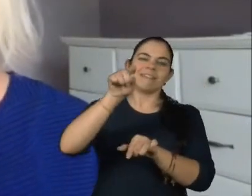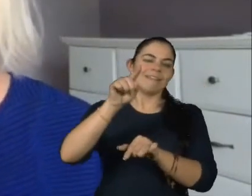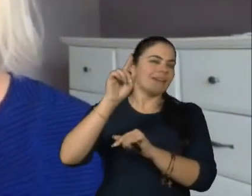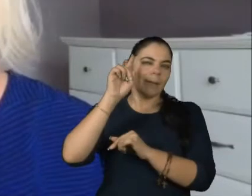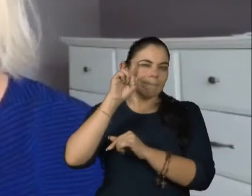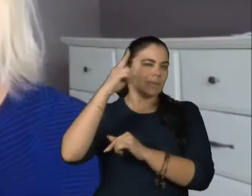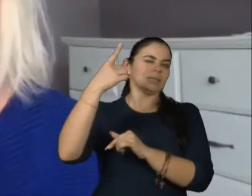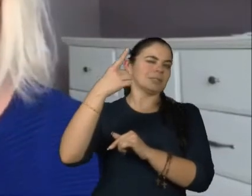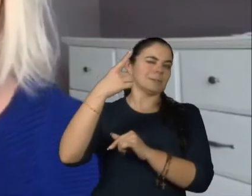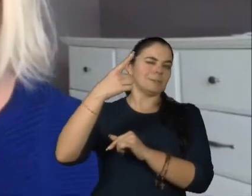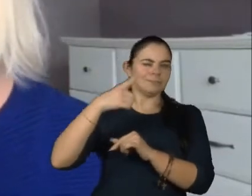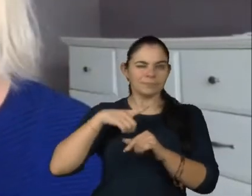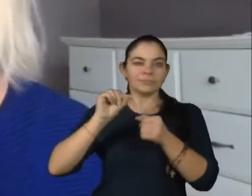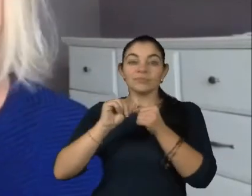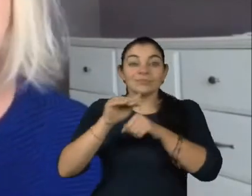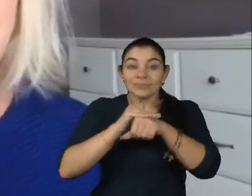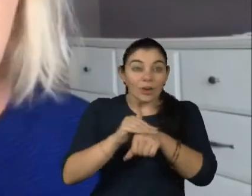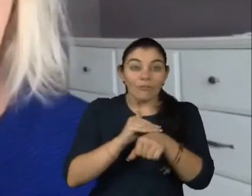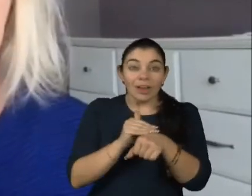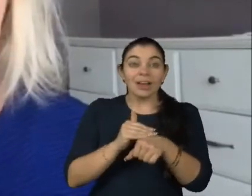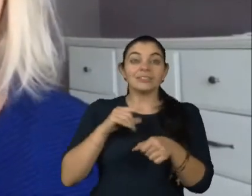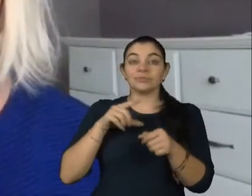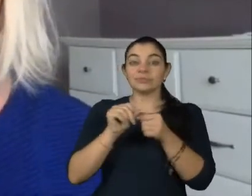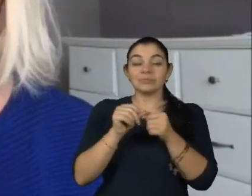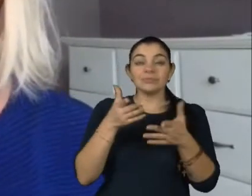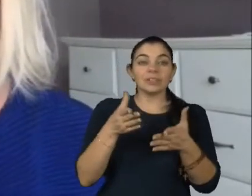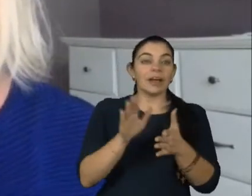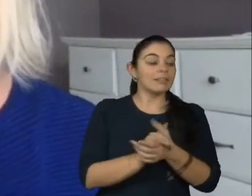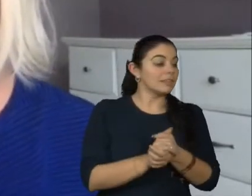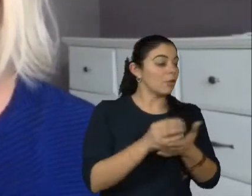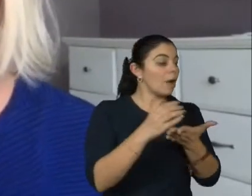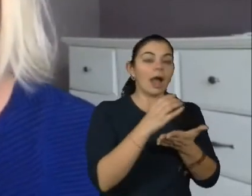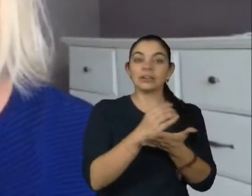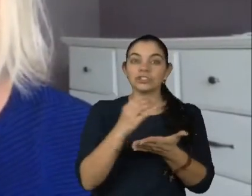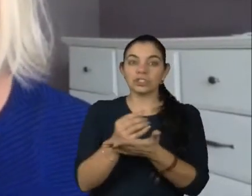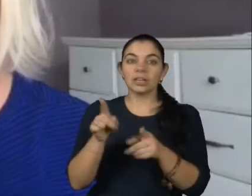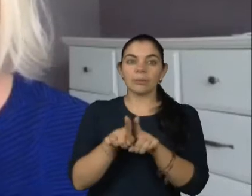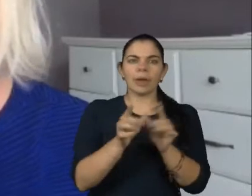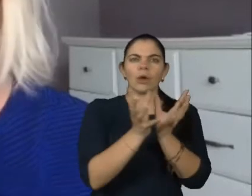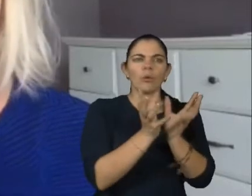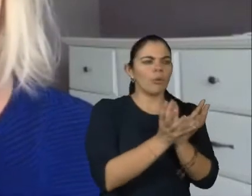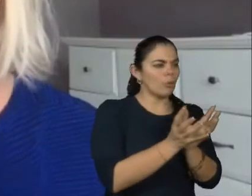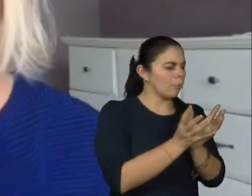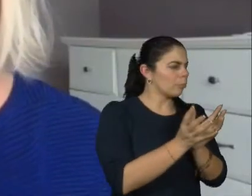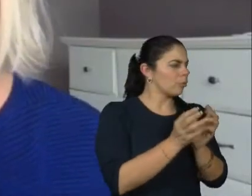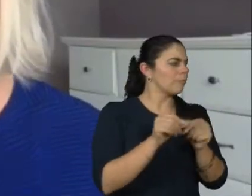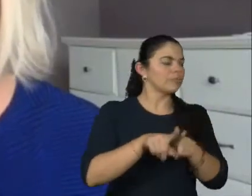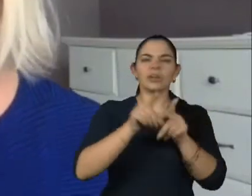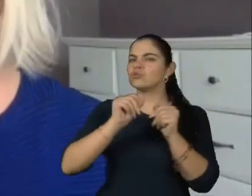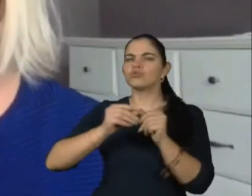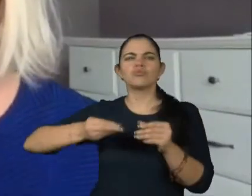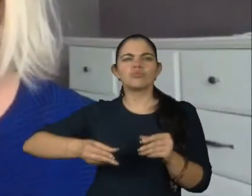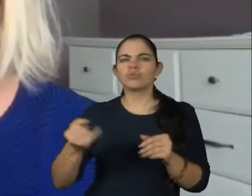criem simuladas, conversem, a cartilha aí que a Patrícia criou junto com o grupo, eu me protejo sobre as questões